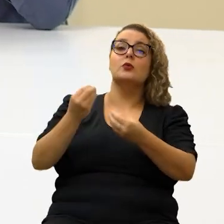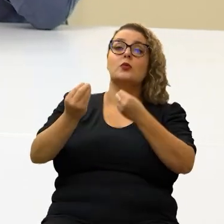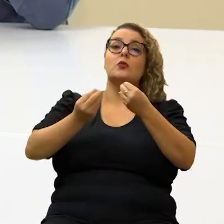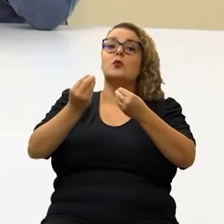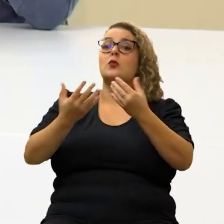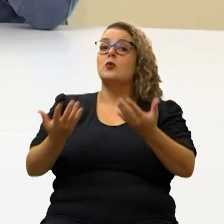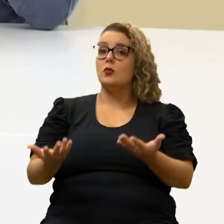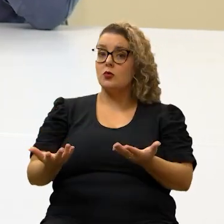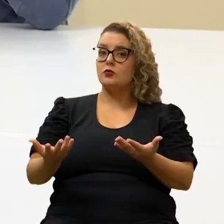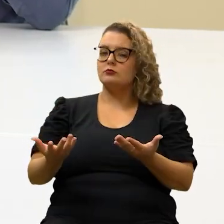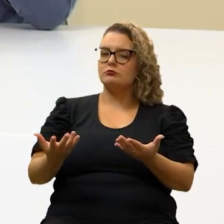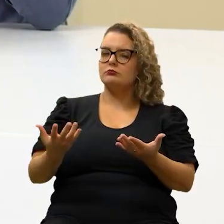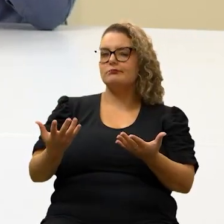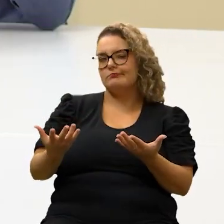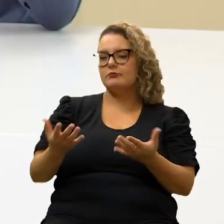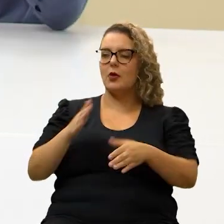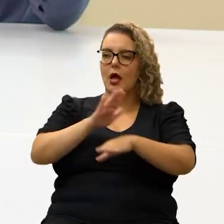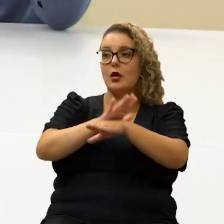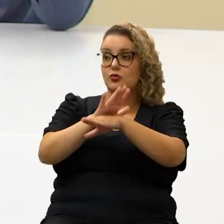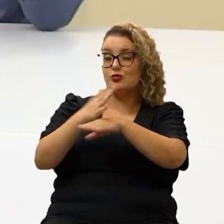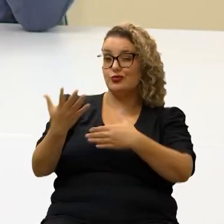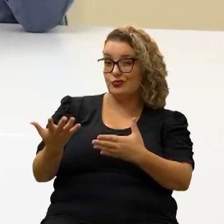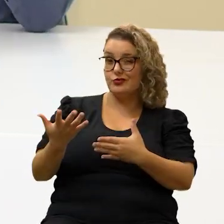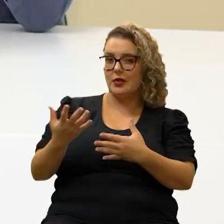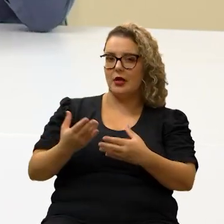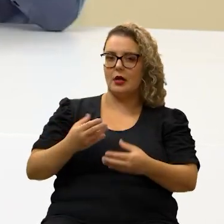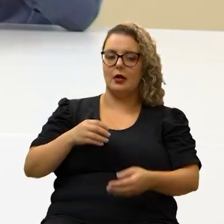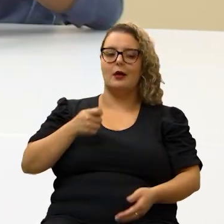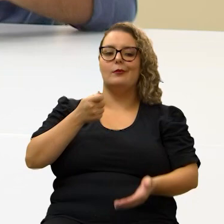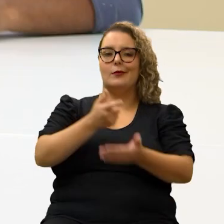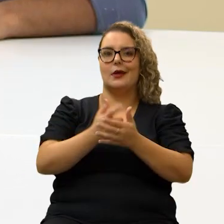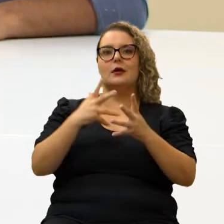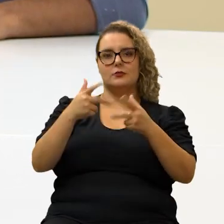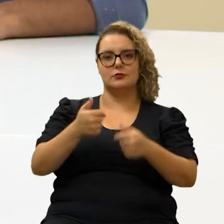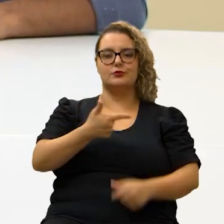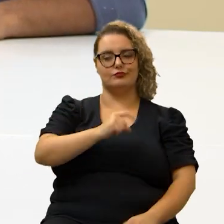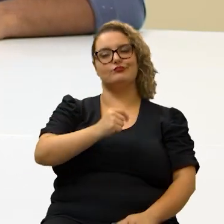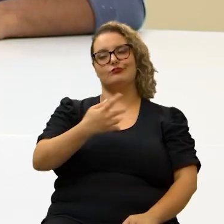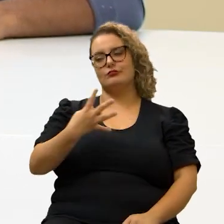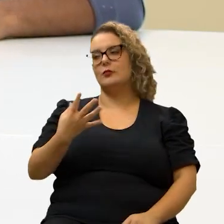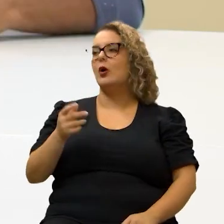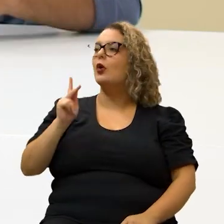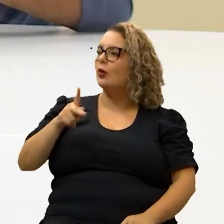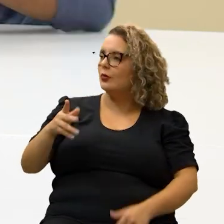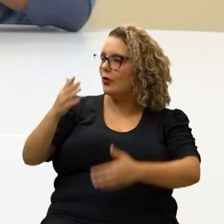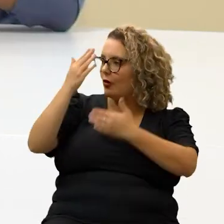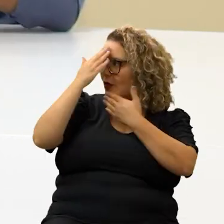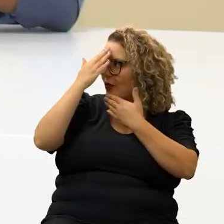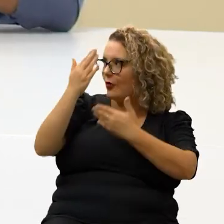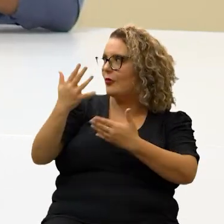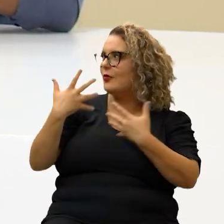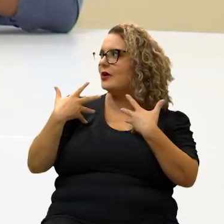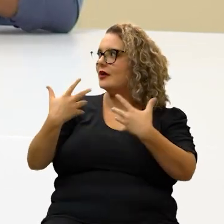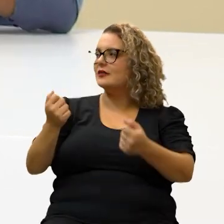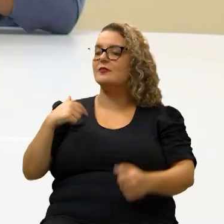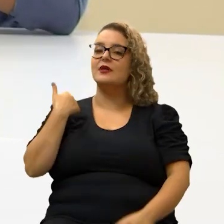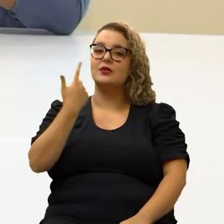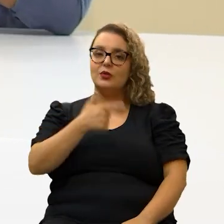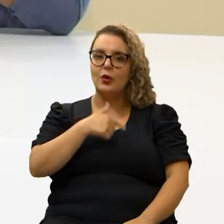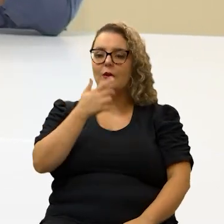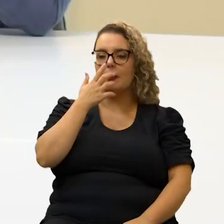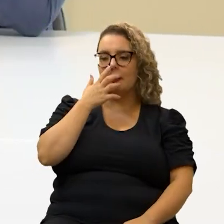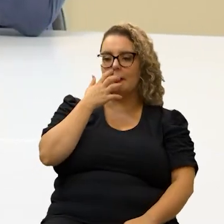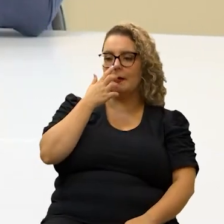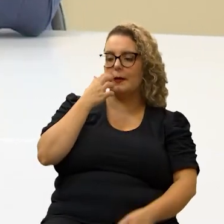equacionar essas contas que a gente tem ao longo de 2024 professor, obrigado por nos receber,